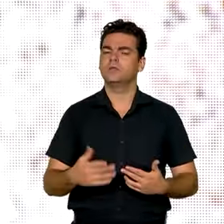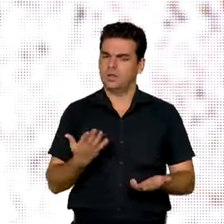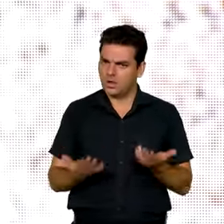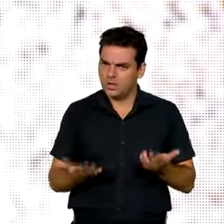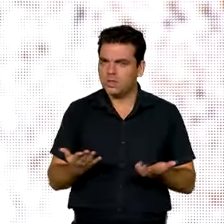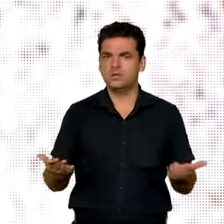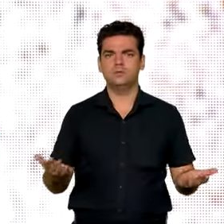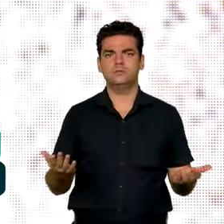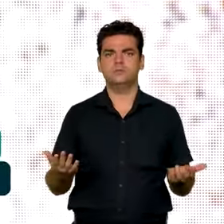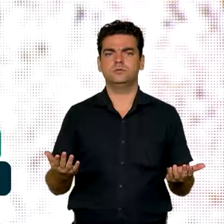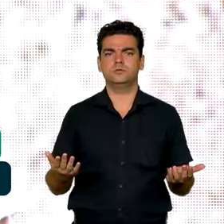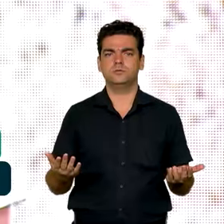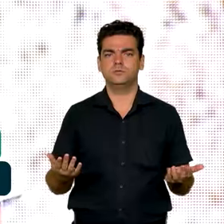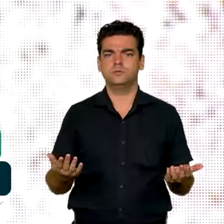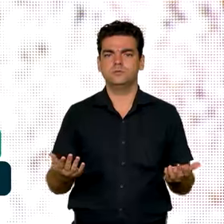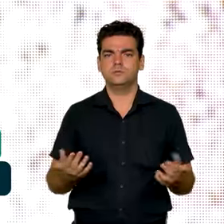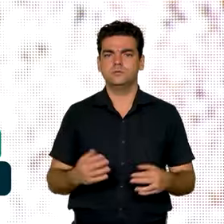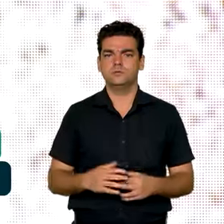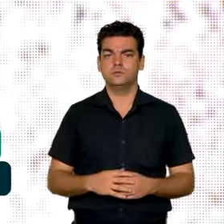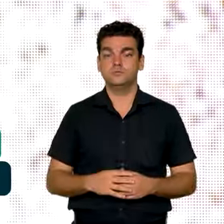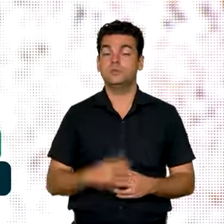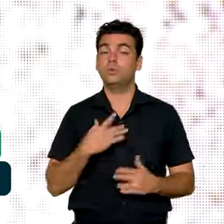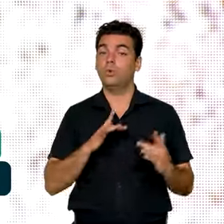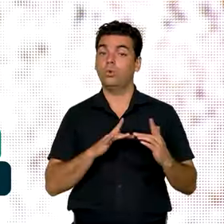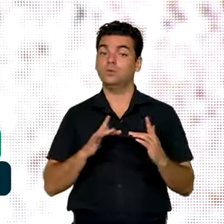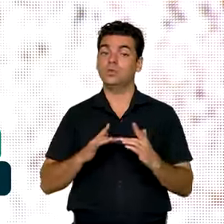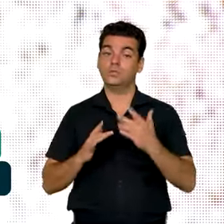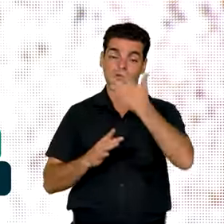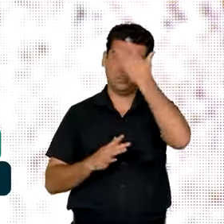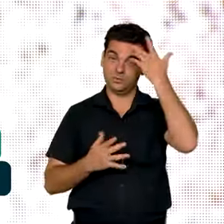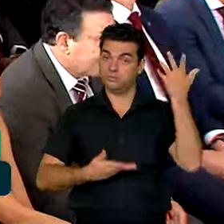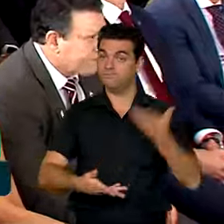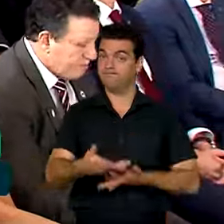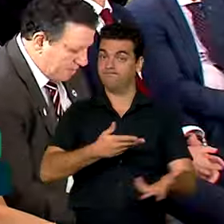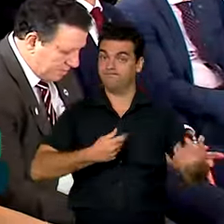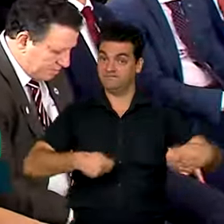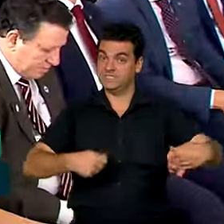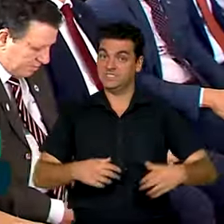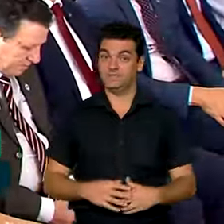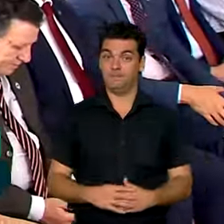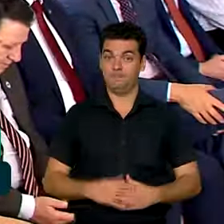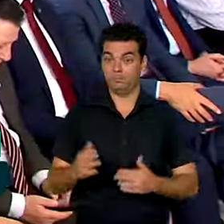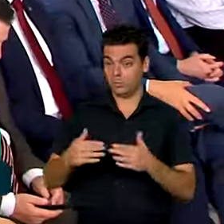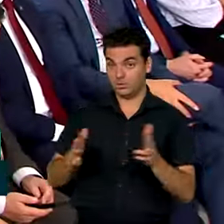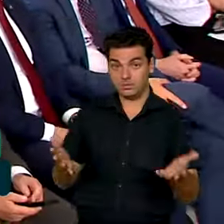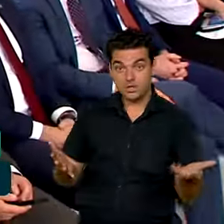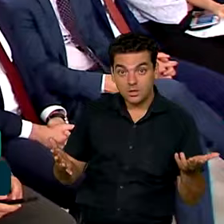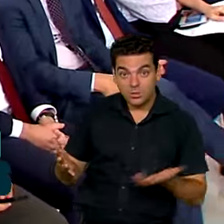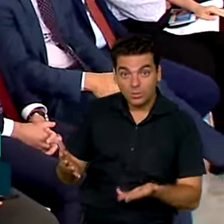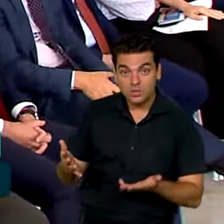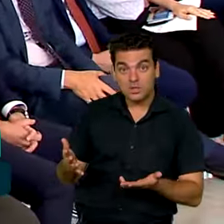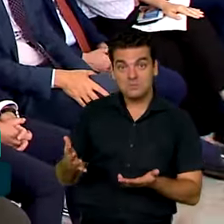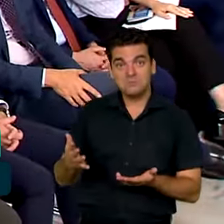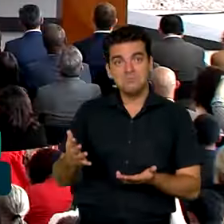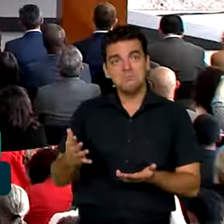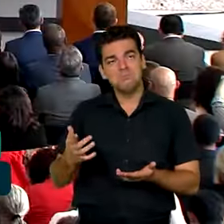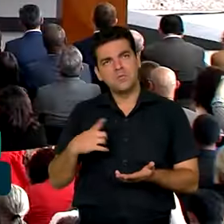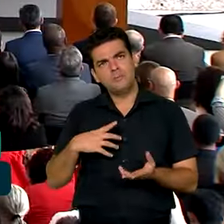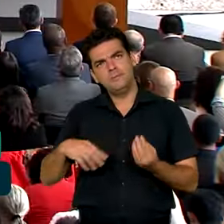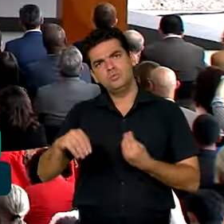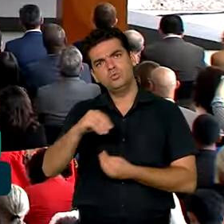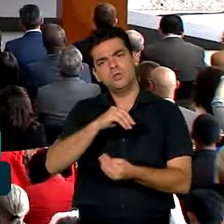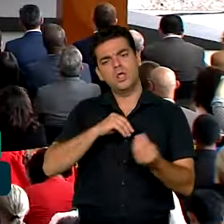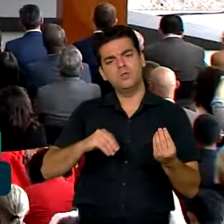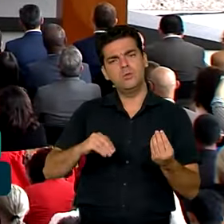equilíbrio, com o afeto que é necessário. O lançamento ocorre em meio às celebrações